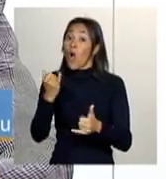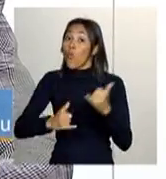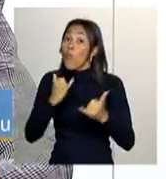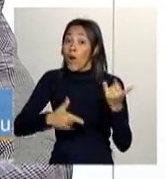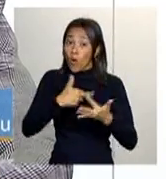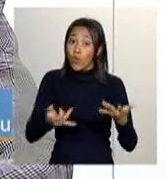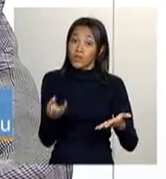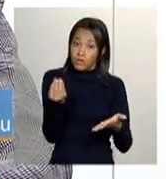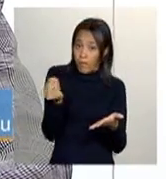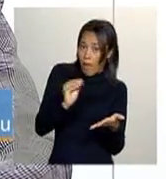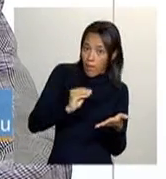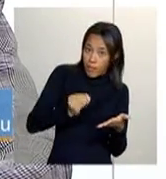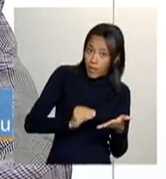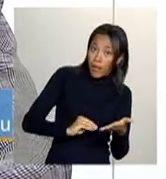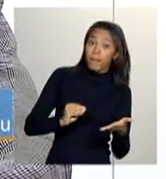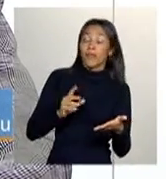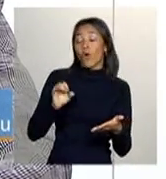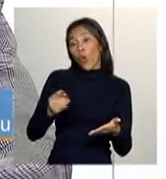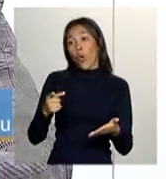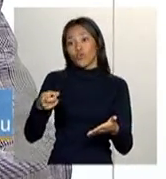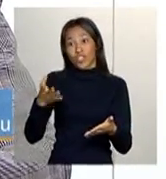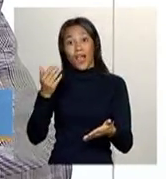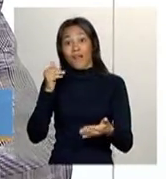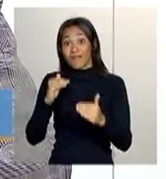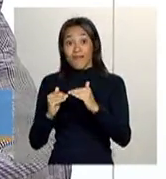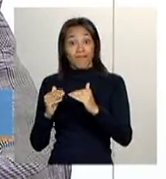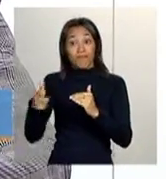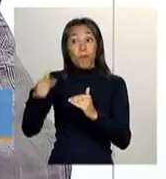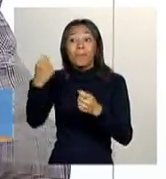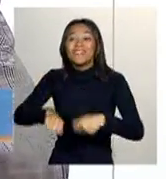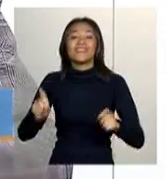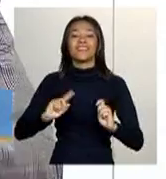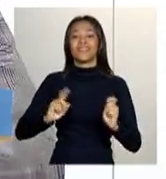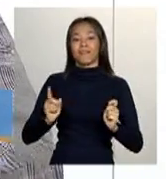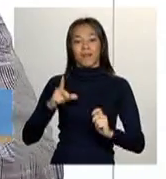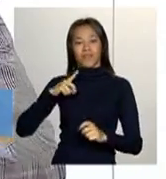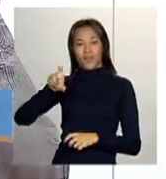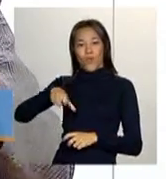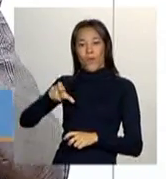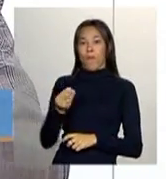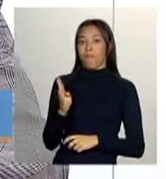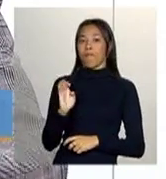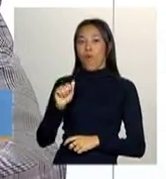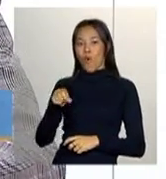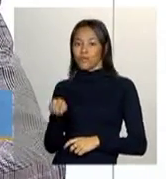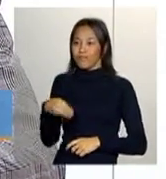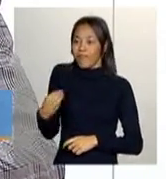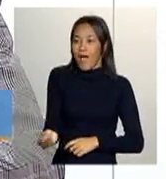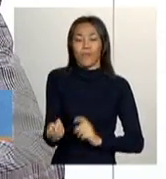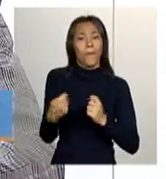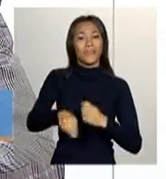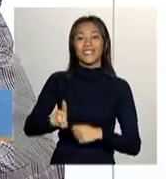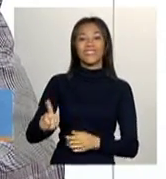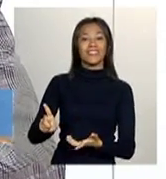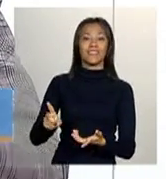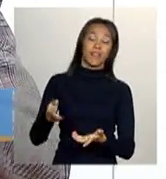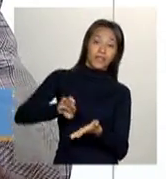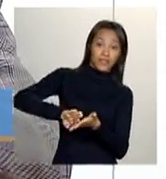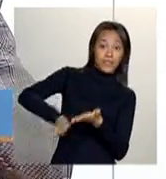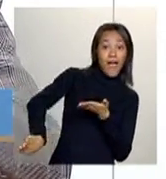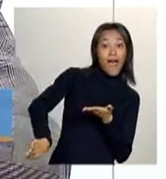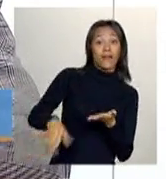do perfil de renda e ainda não atualizaram. Então, é necessário incentivar isso, essa atualização cadastral.